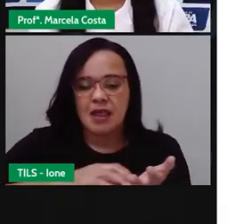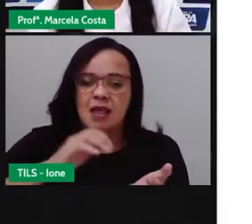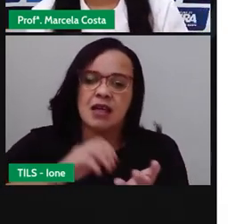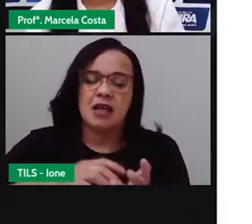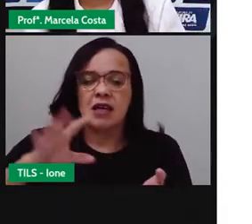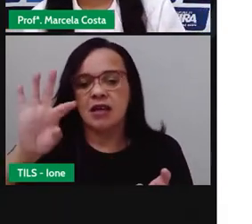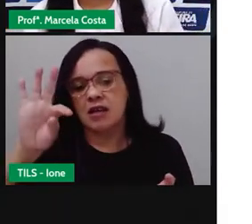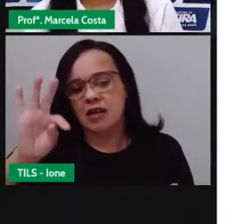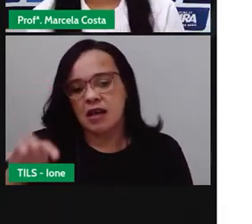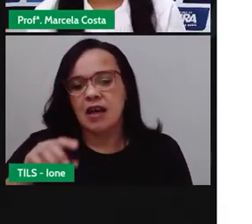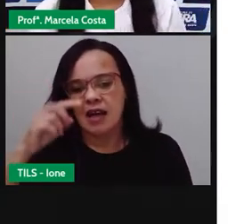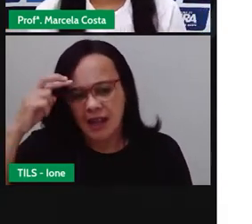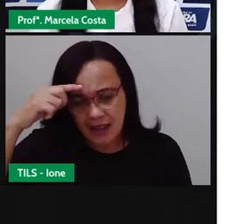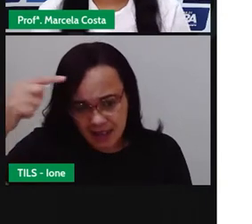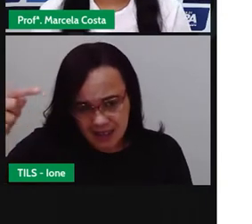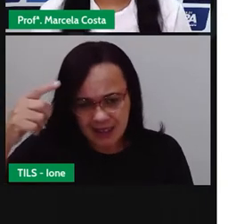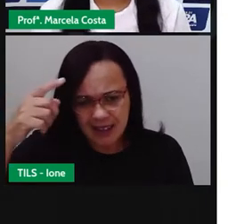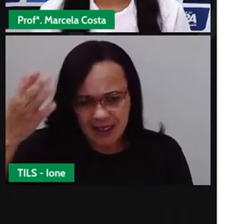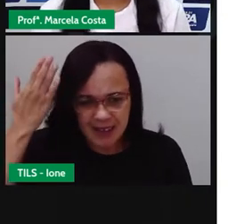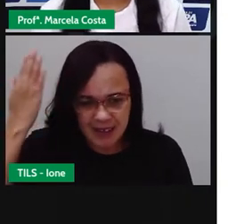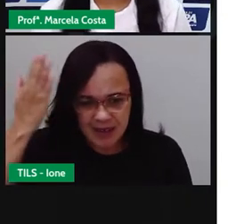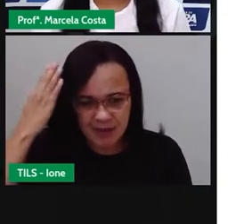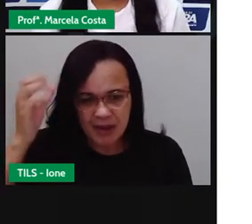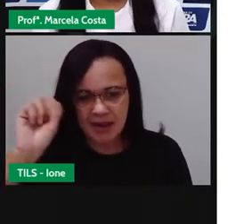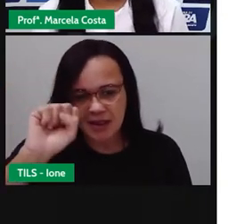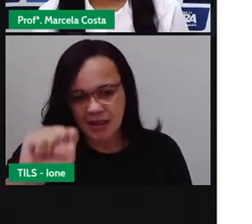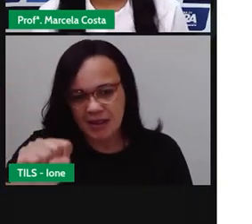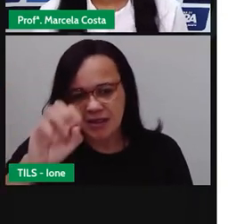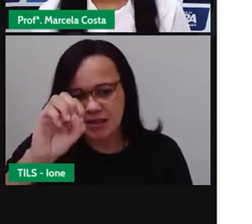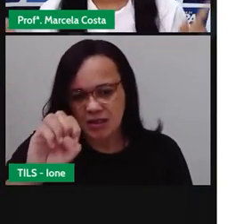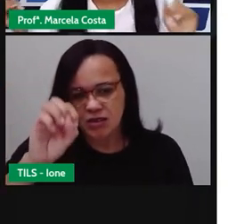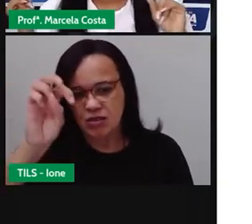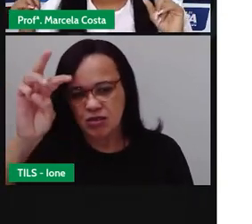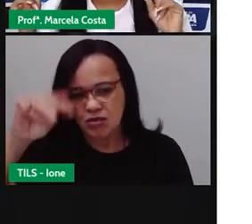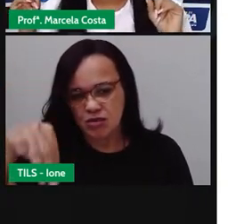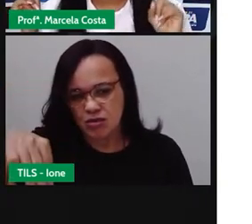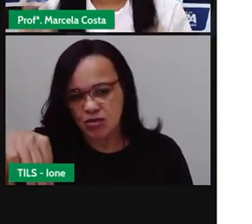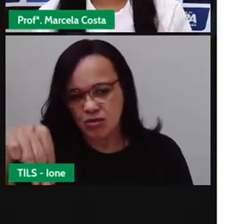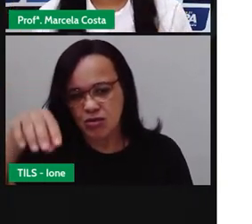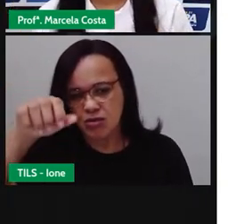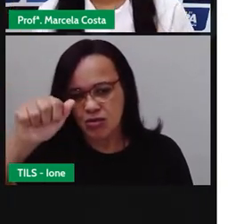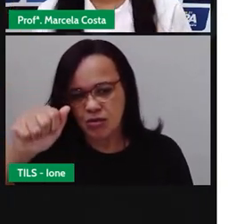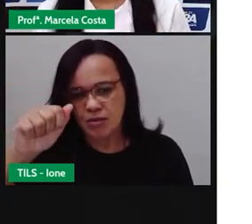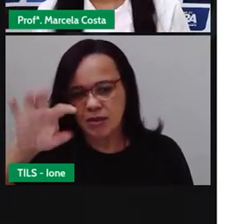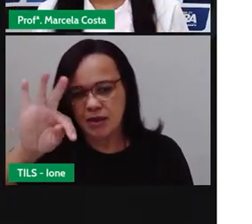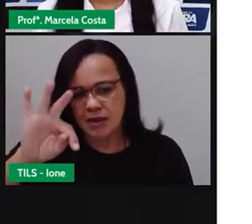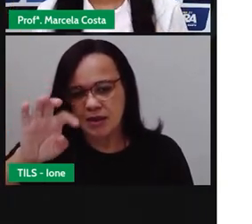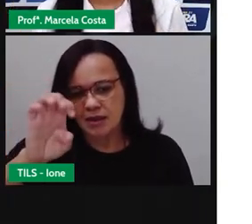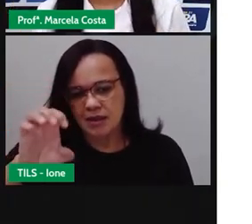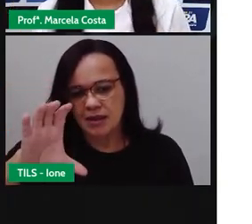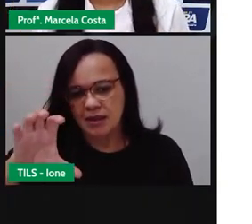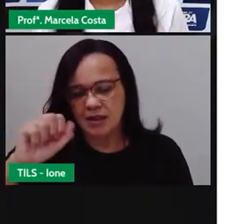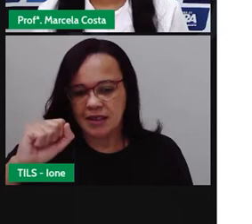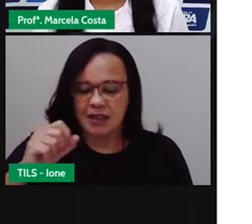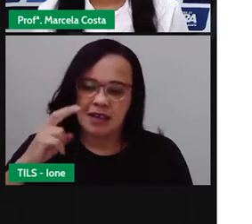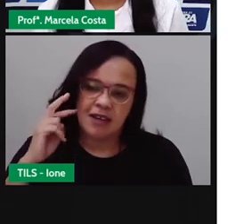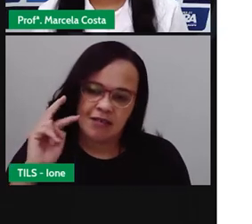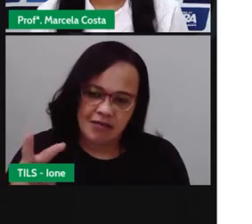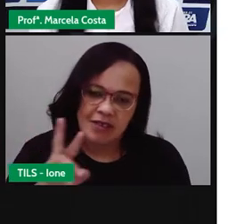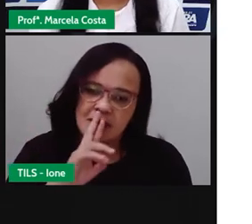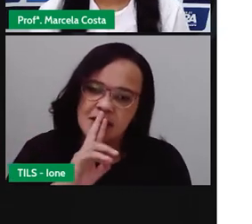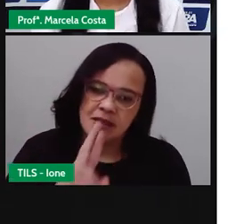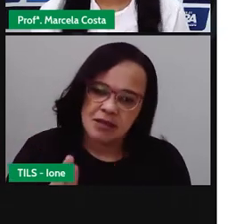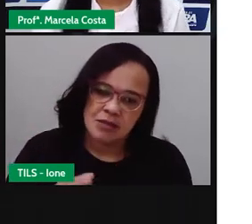a gente confeccionou junto a cima das nossas aulas. Lembra? Você também pode usar para resolver esse problema